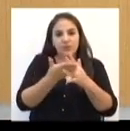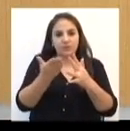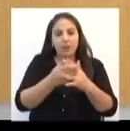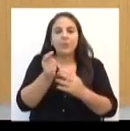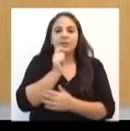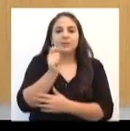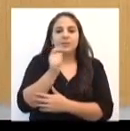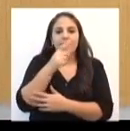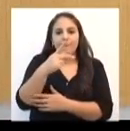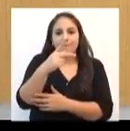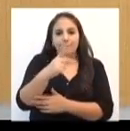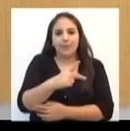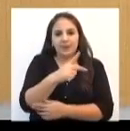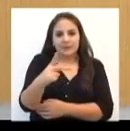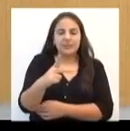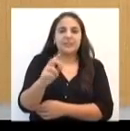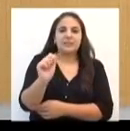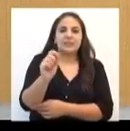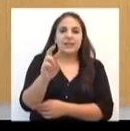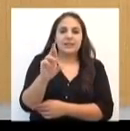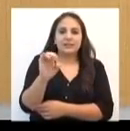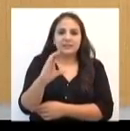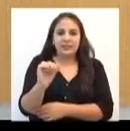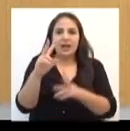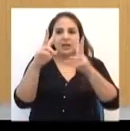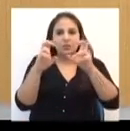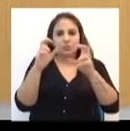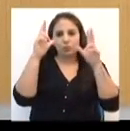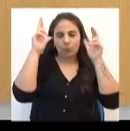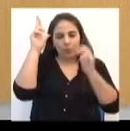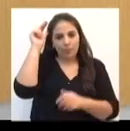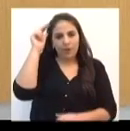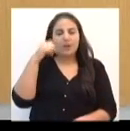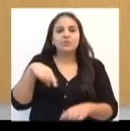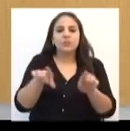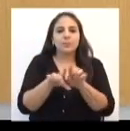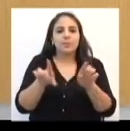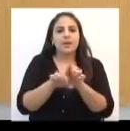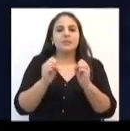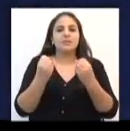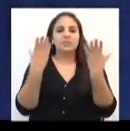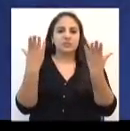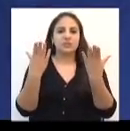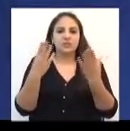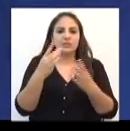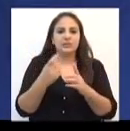padre Darcy de Carles sobre a Páscoa e as comemorações na Igreja Católica.